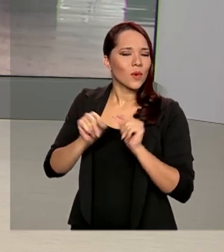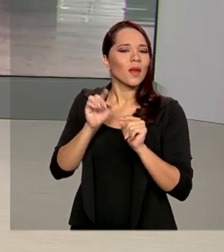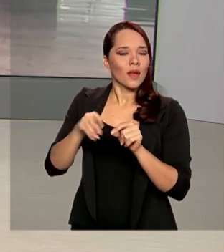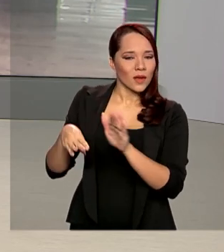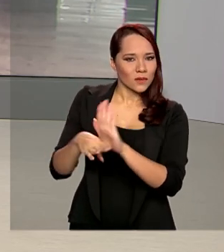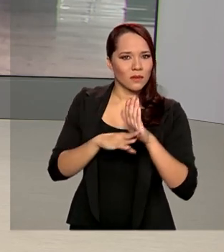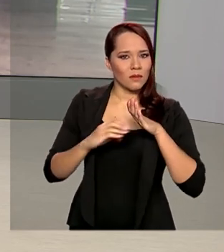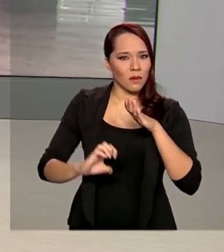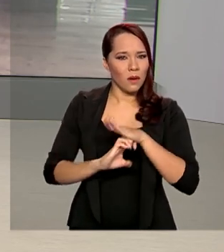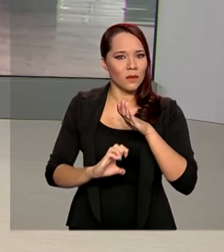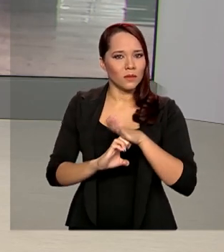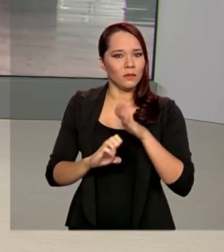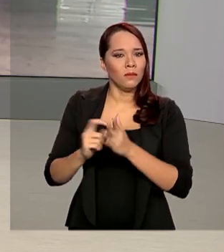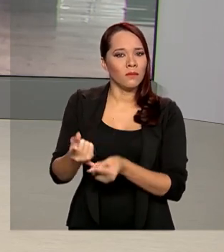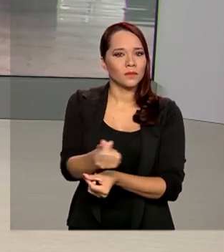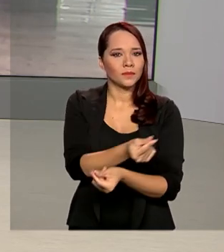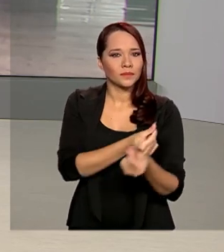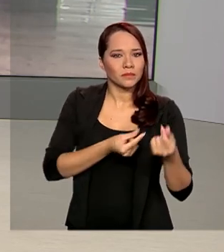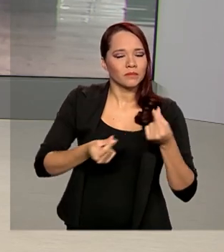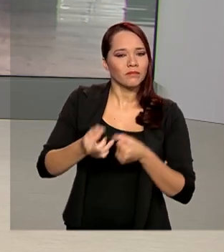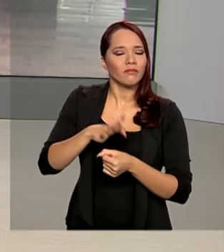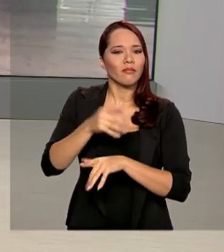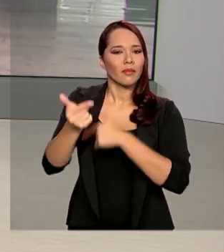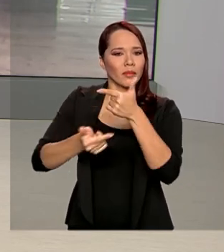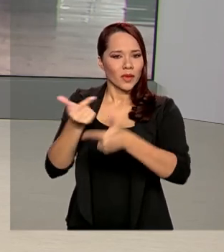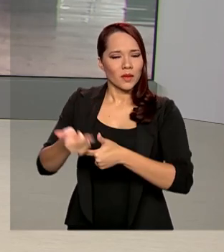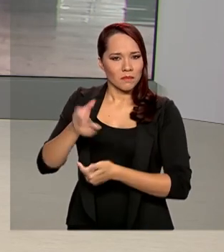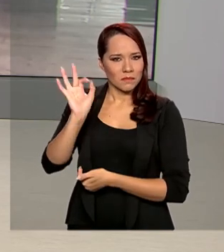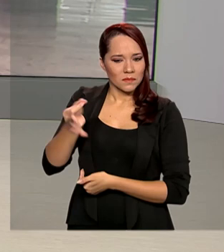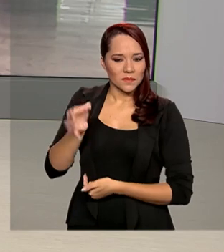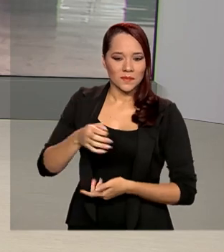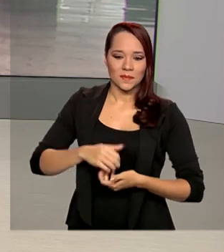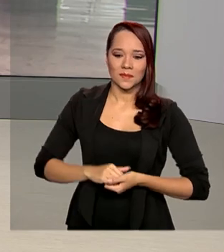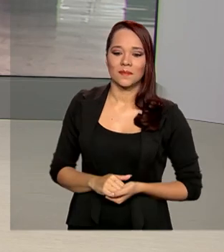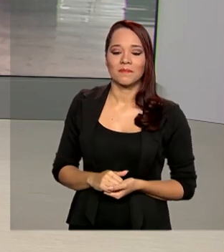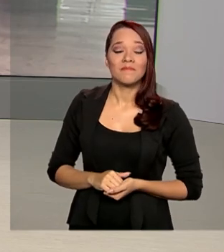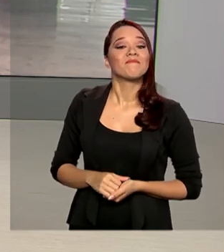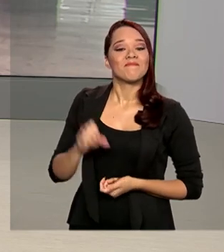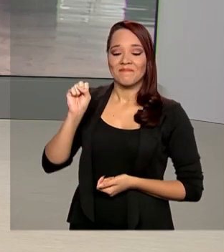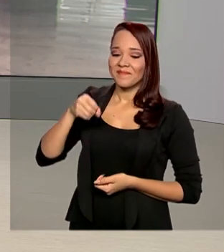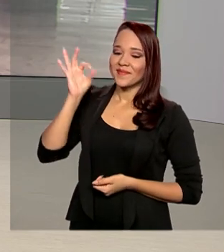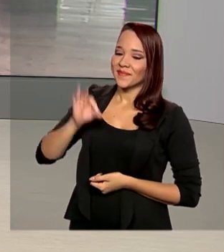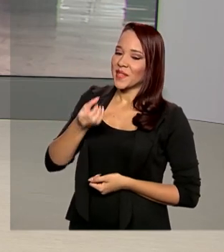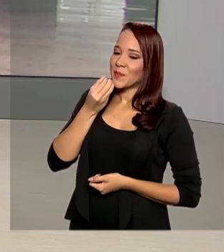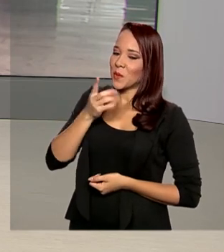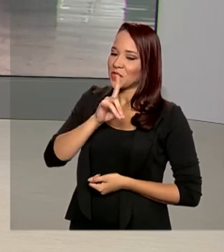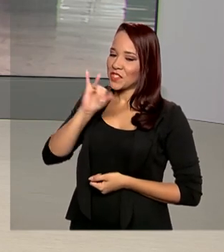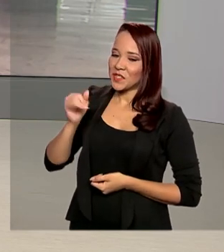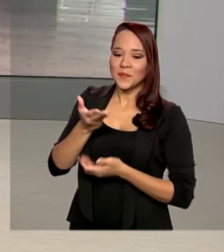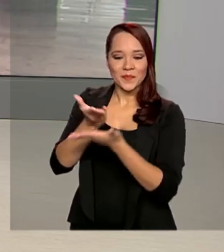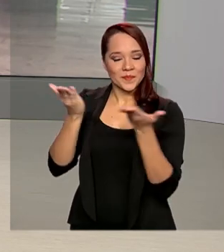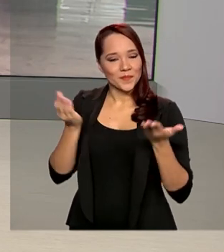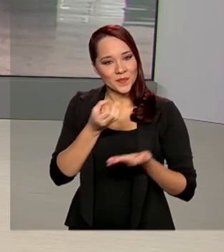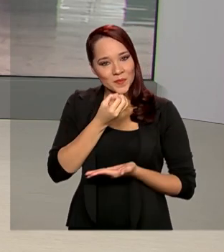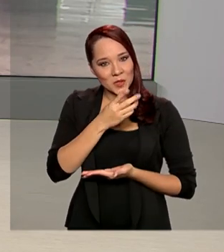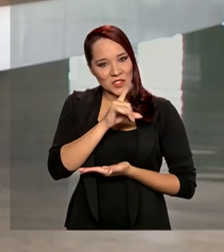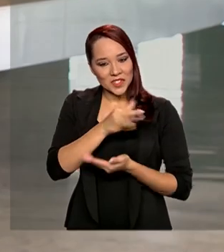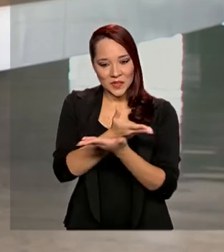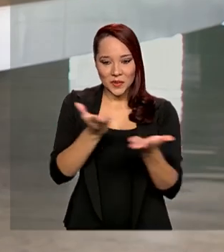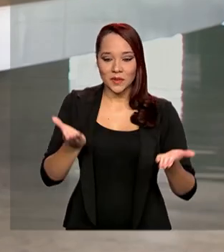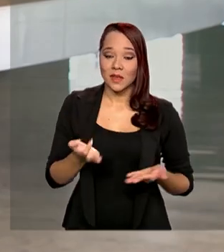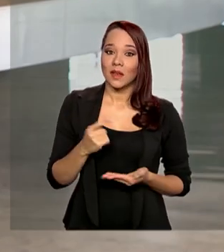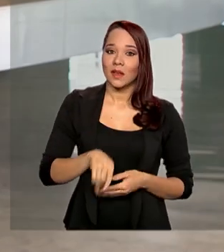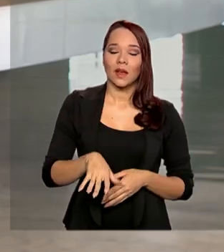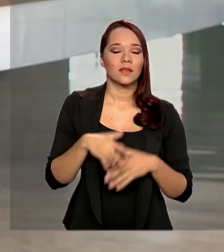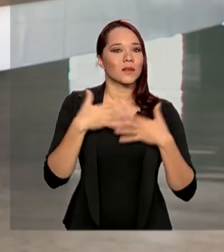ajudar as empresas no capital de giro para retornar as atividades, é isso? É isso, Renata. Bom dia para você, bom dia a todos. Um fôlego nas